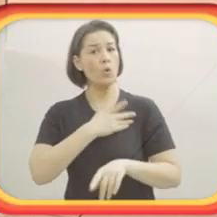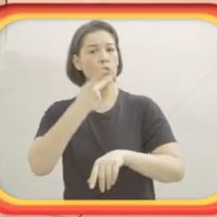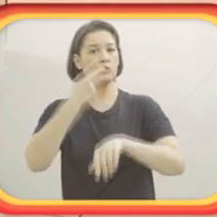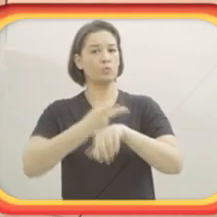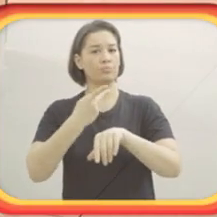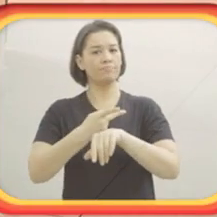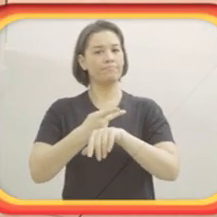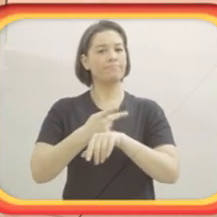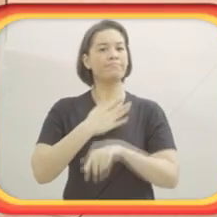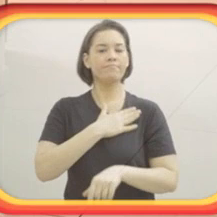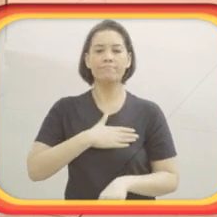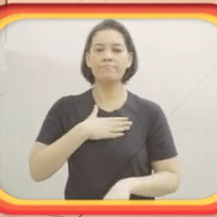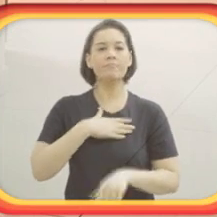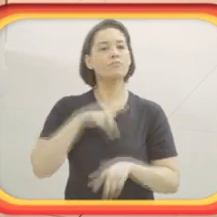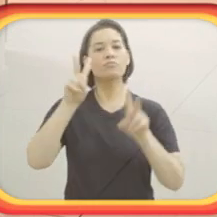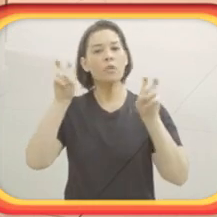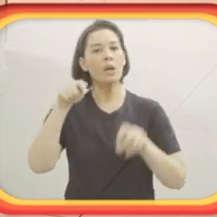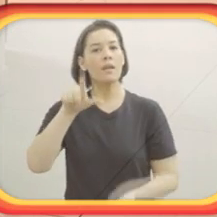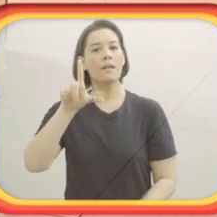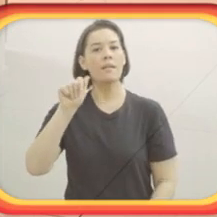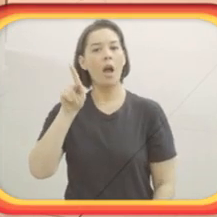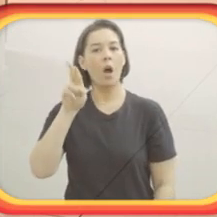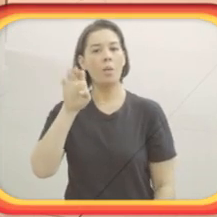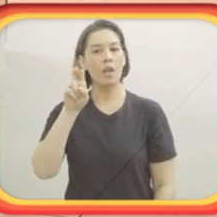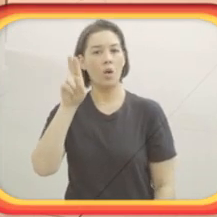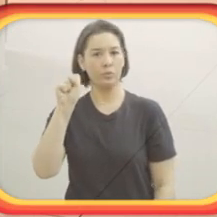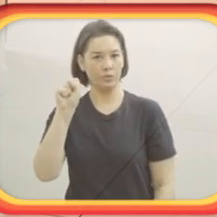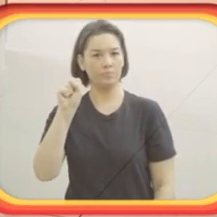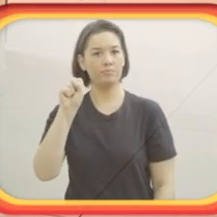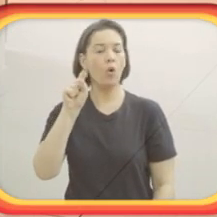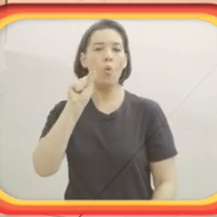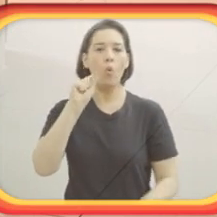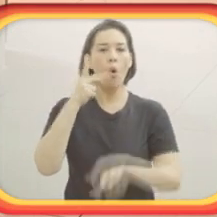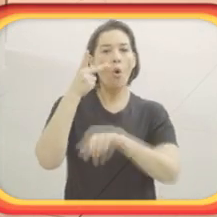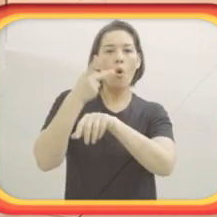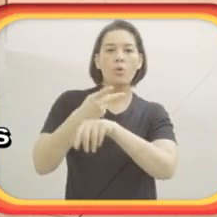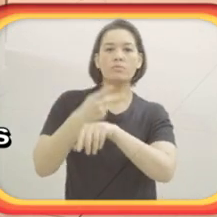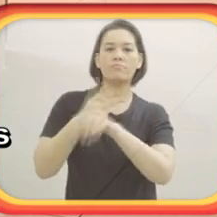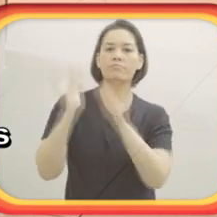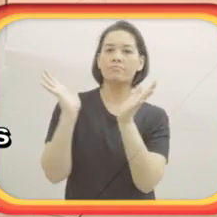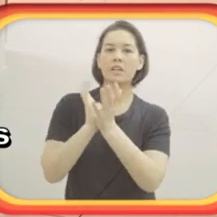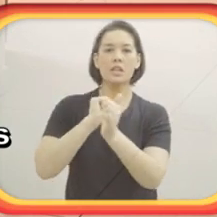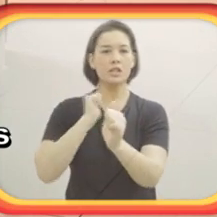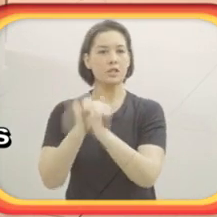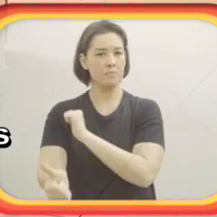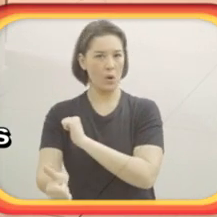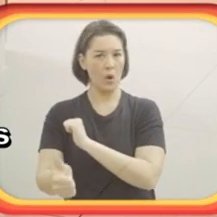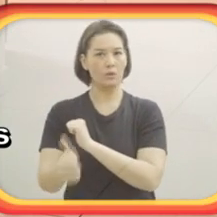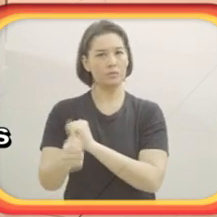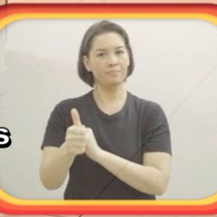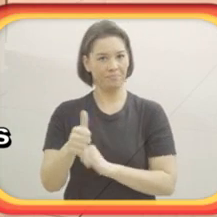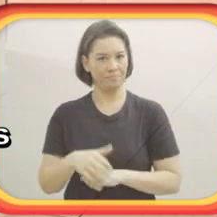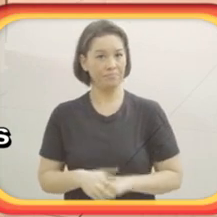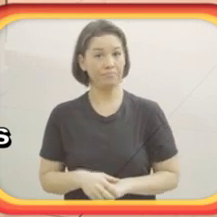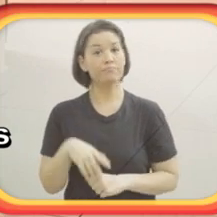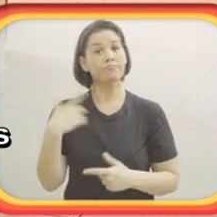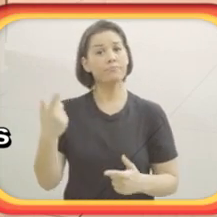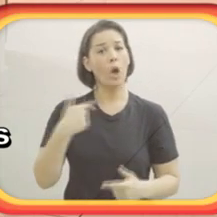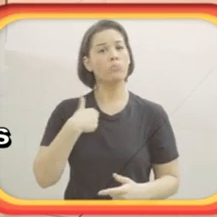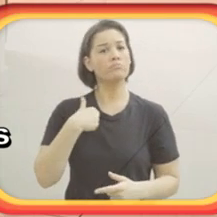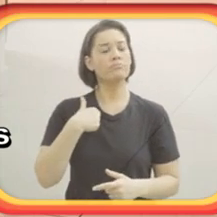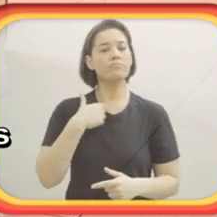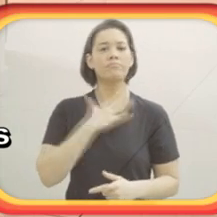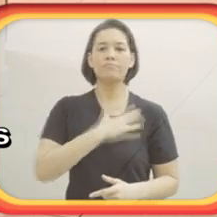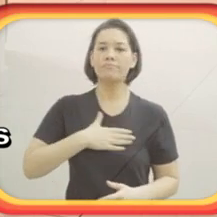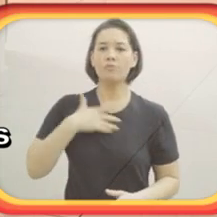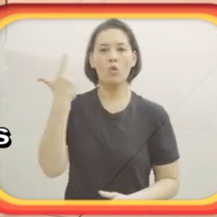do esporte, considerado o Oscar do esporte. Então também é uma grande conquista na minha carreira e tenho duas